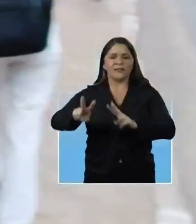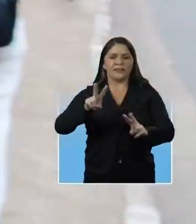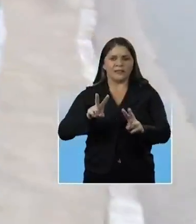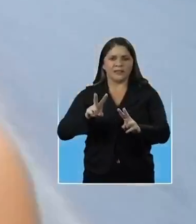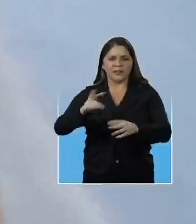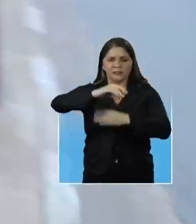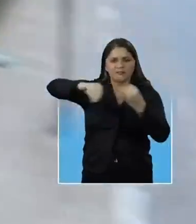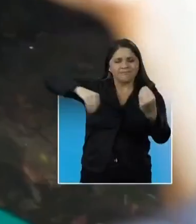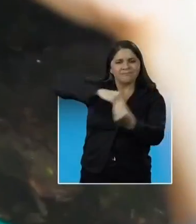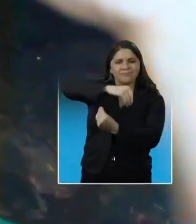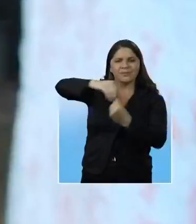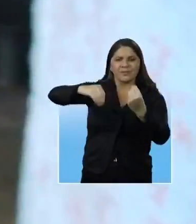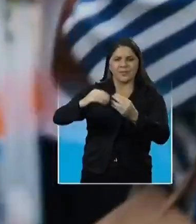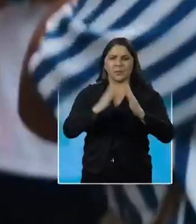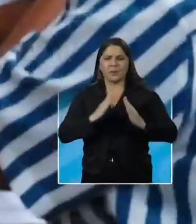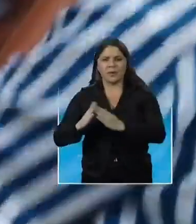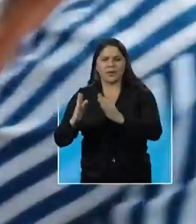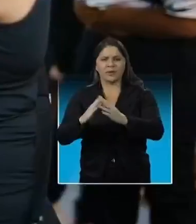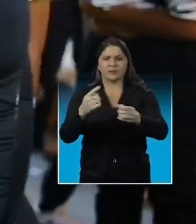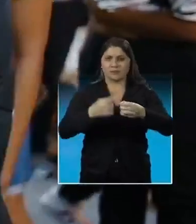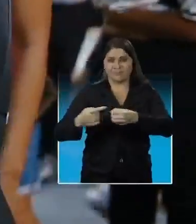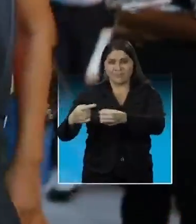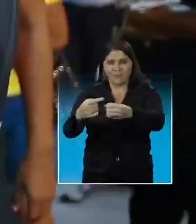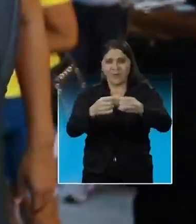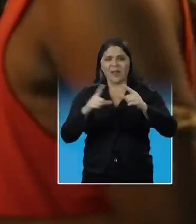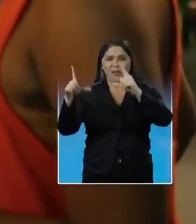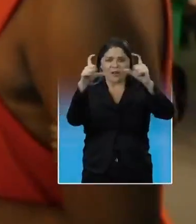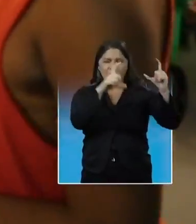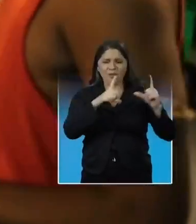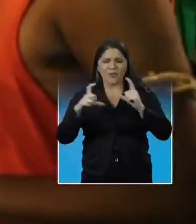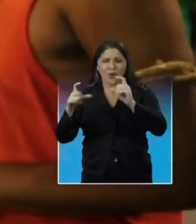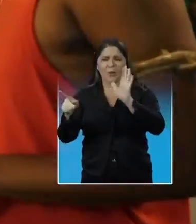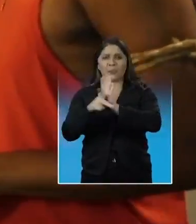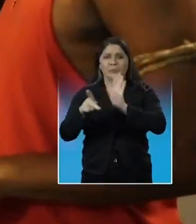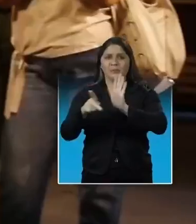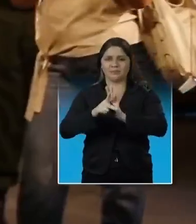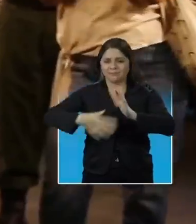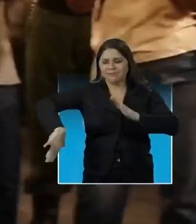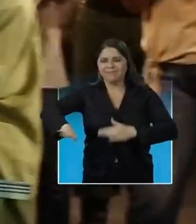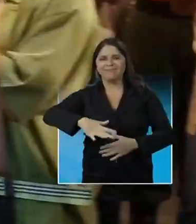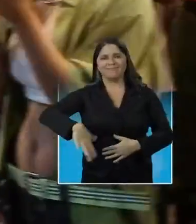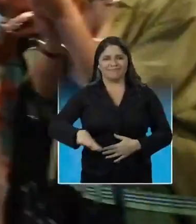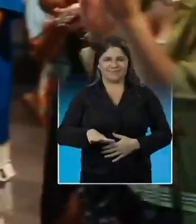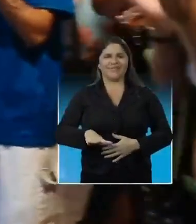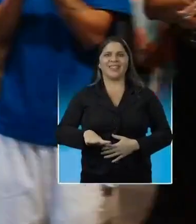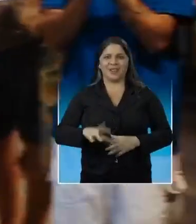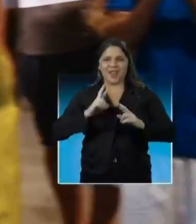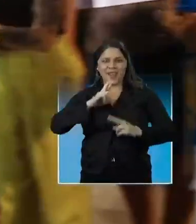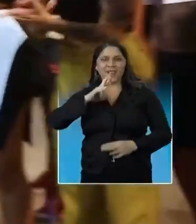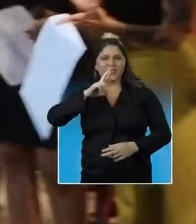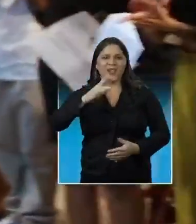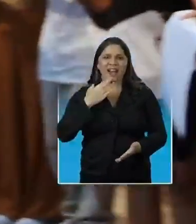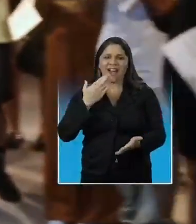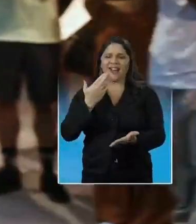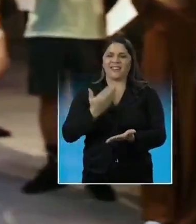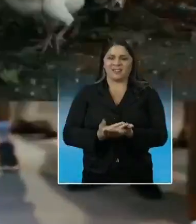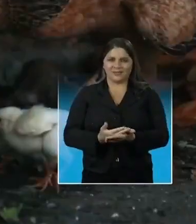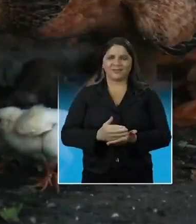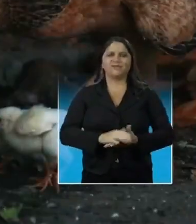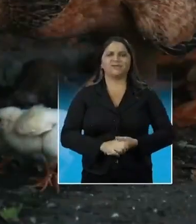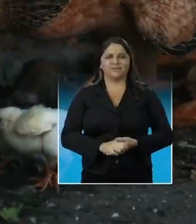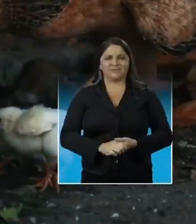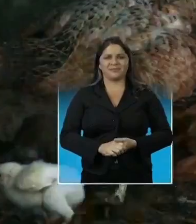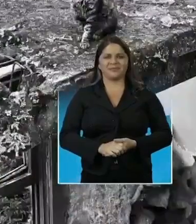moradores do São Bento e da Vila Progresso, que fotografaram o próprio território. O resultado surpreendeu.